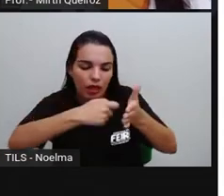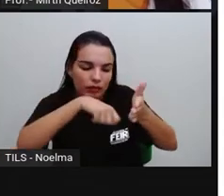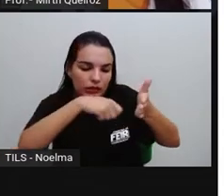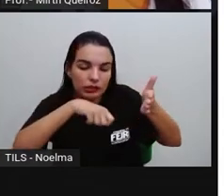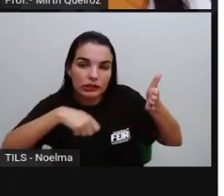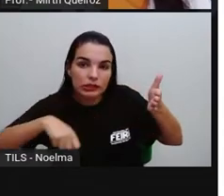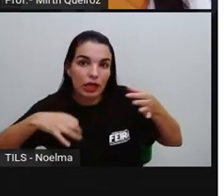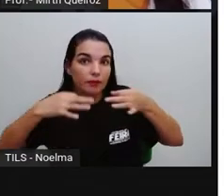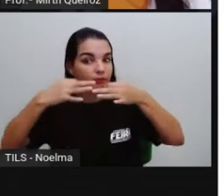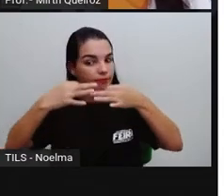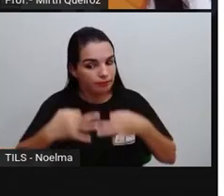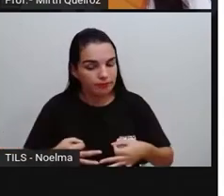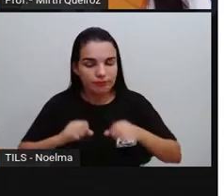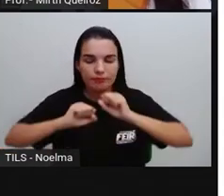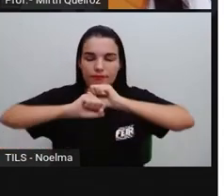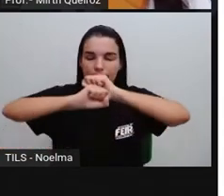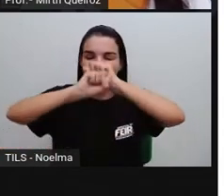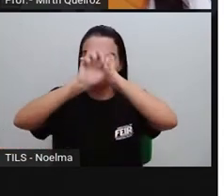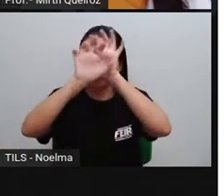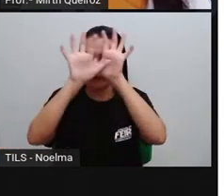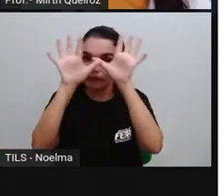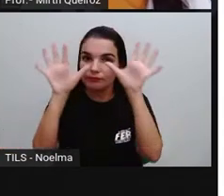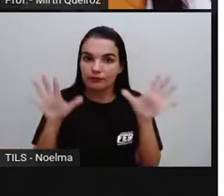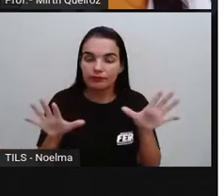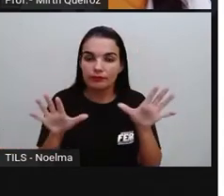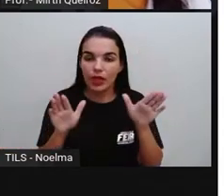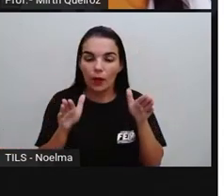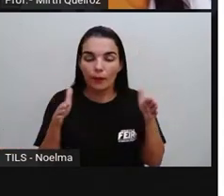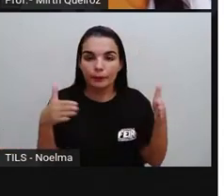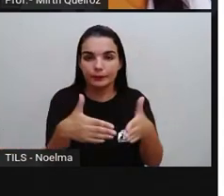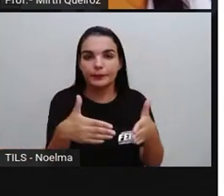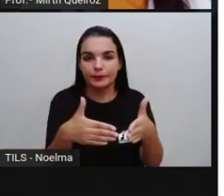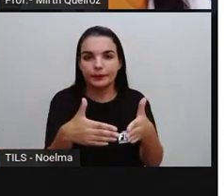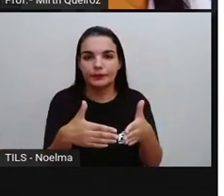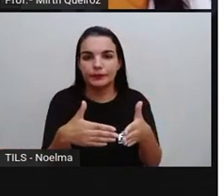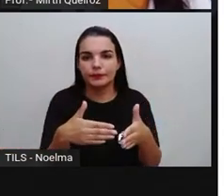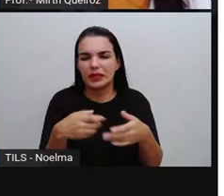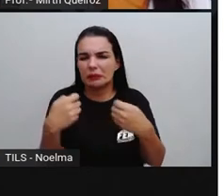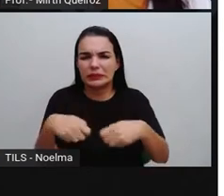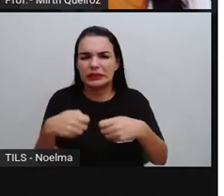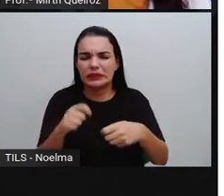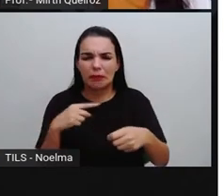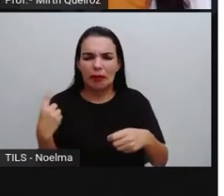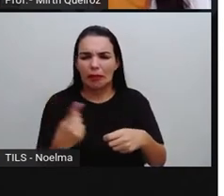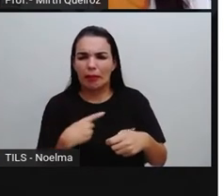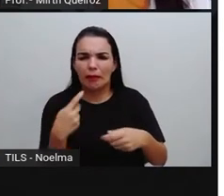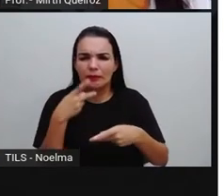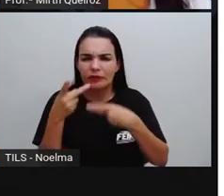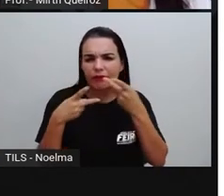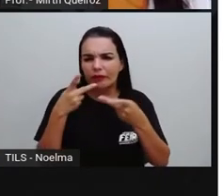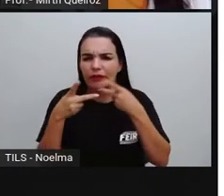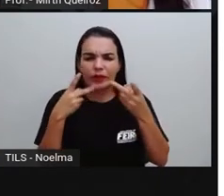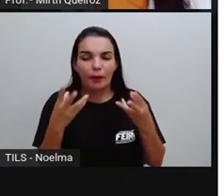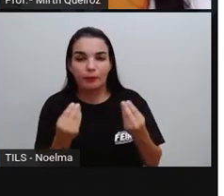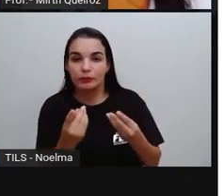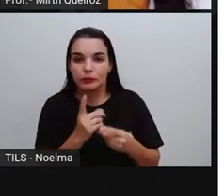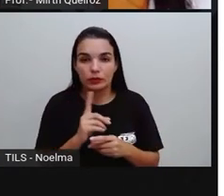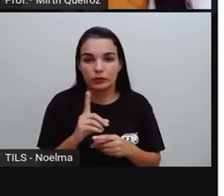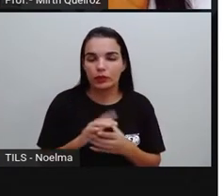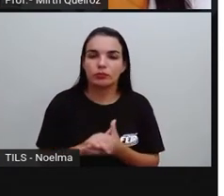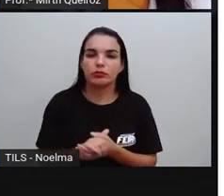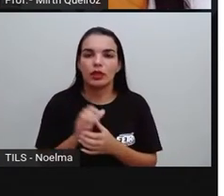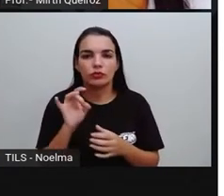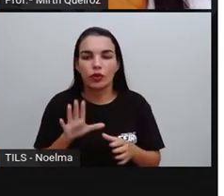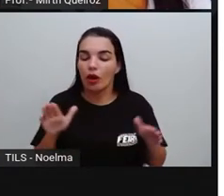de forma clara, de forma precisa e de forma objetiva, sem dar muitas voltas, certo? Então, tem que ser bem